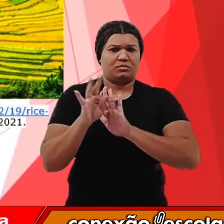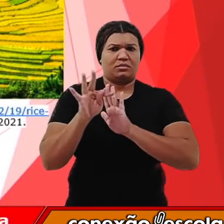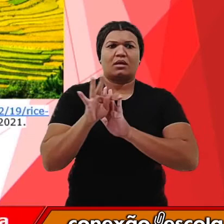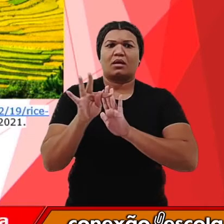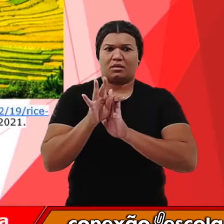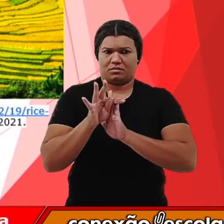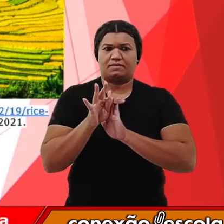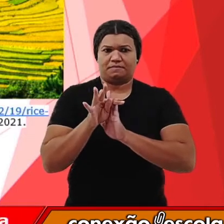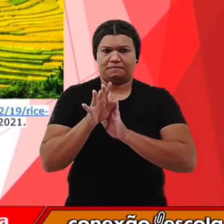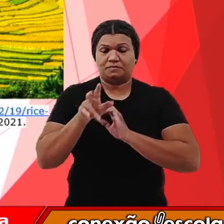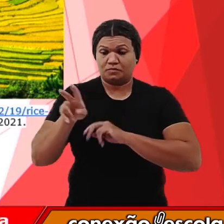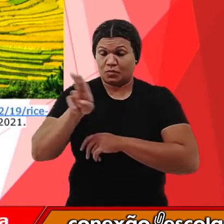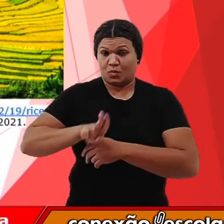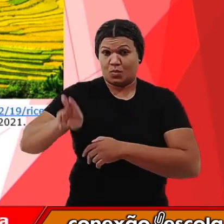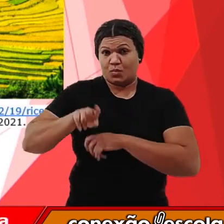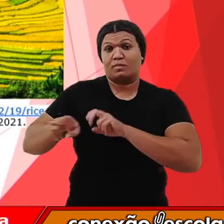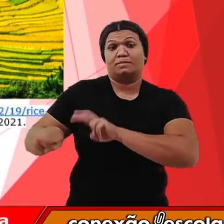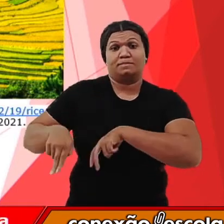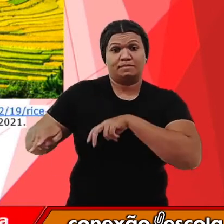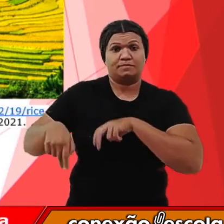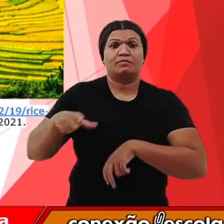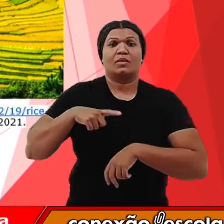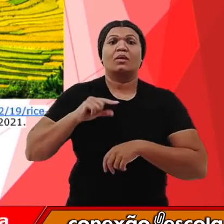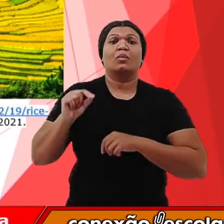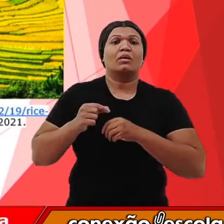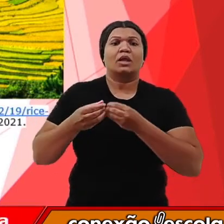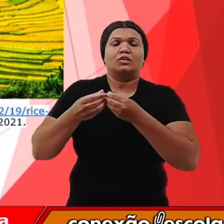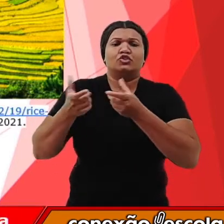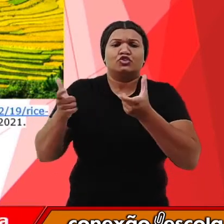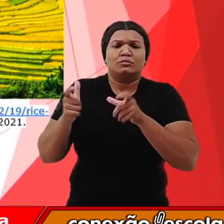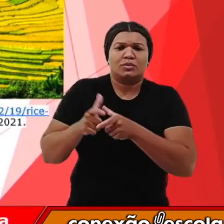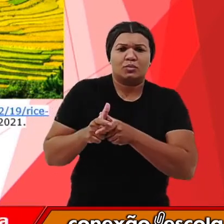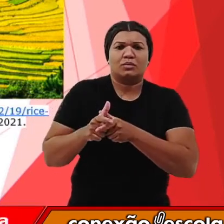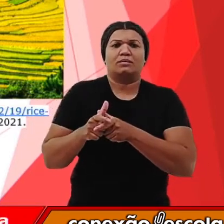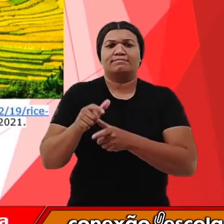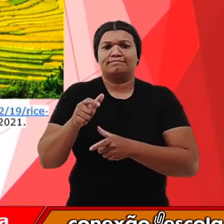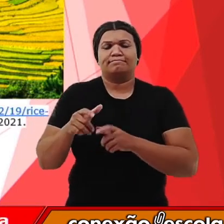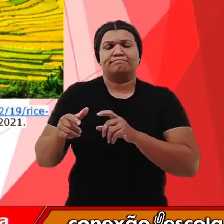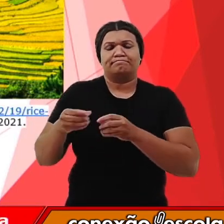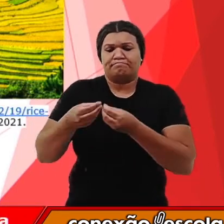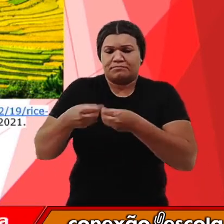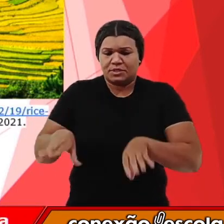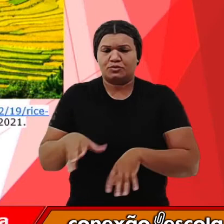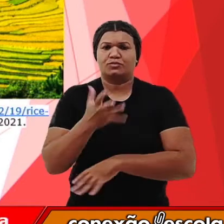reduzir, minimizar os impactos ambientais. Além disso,